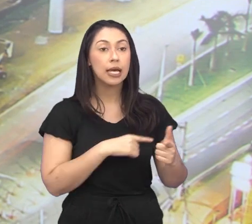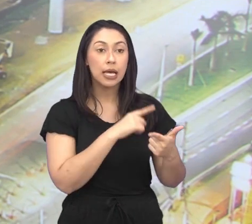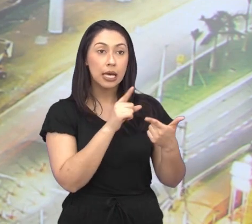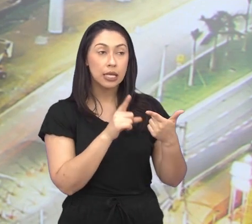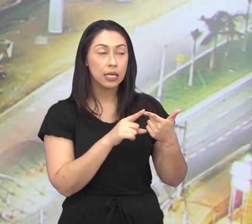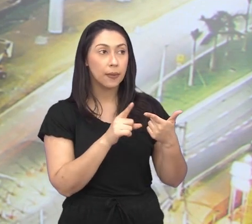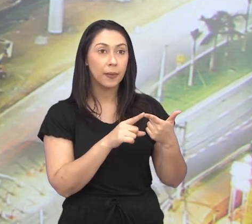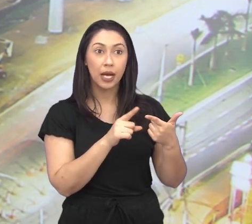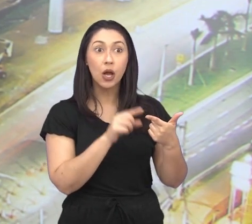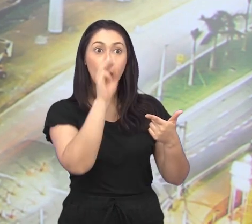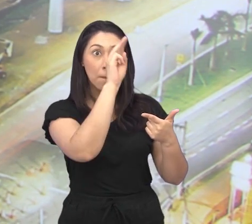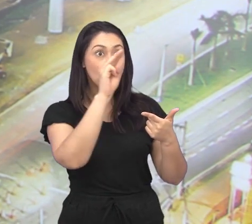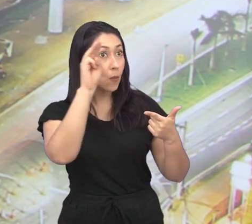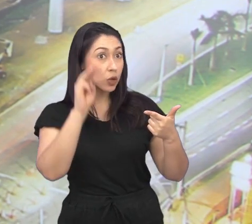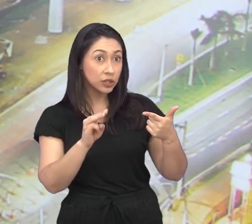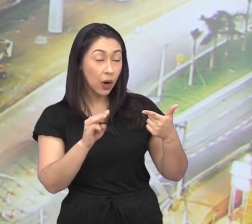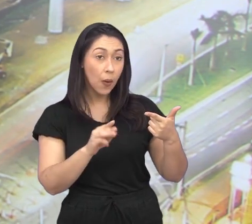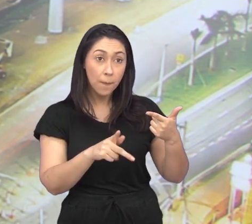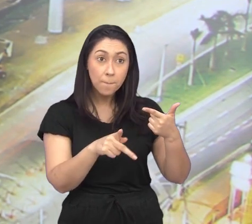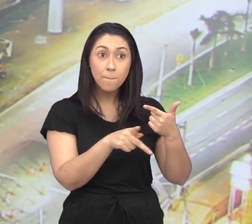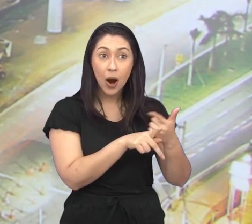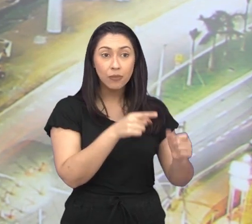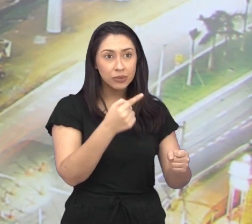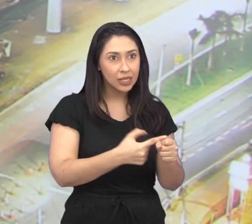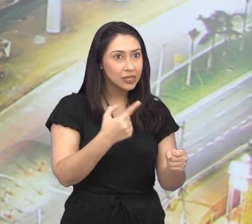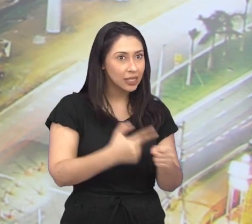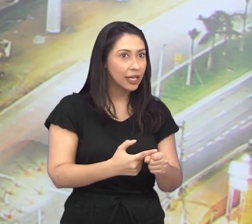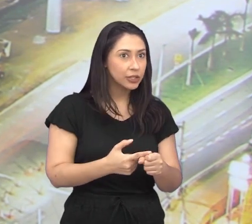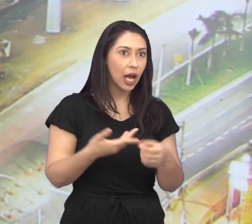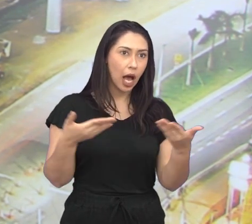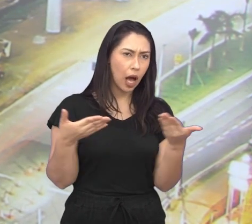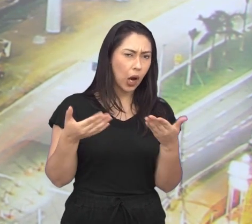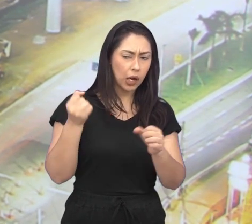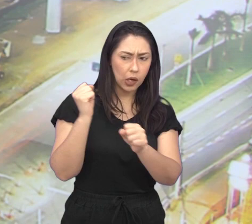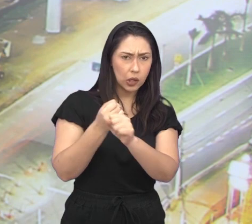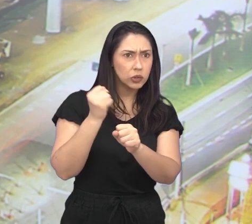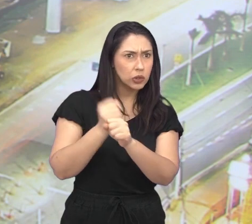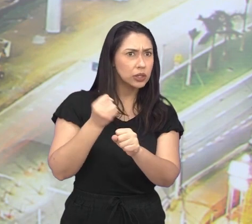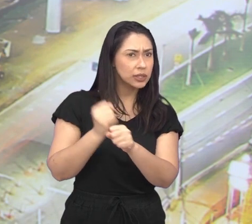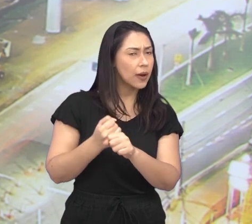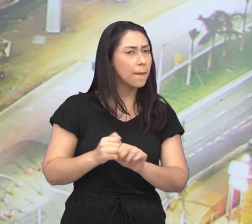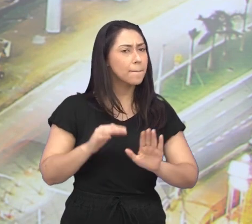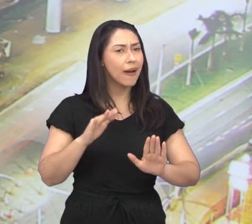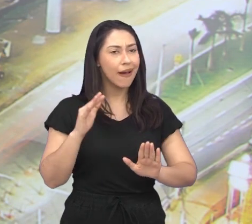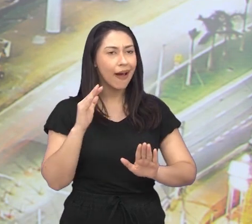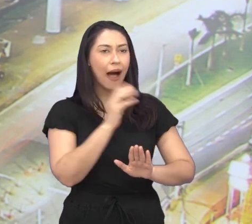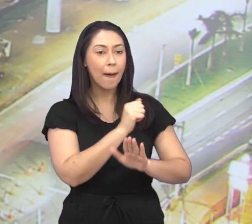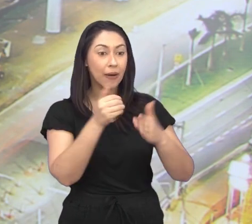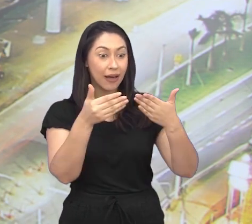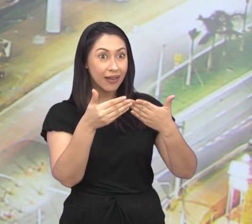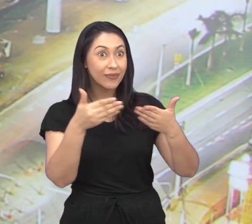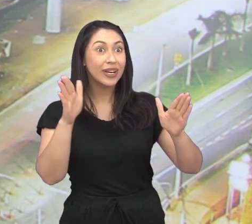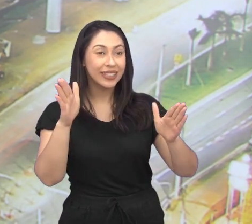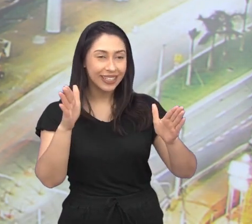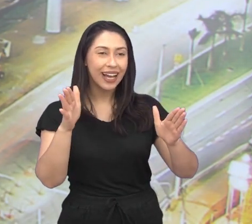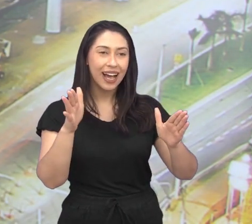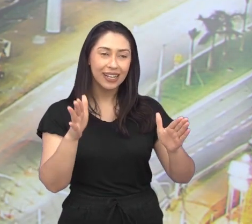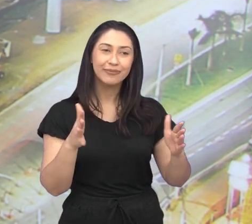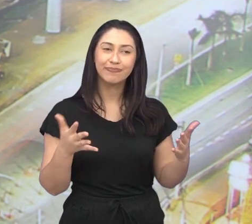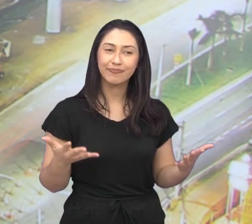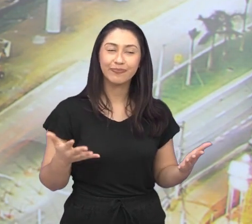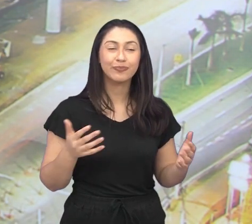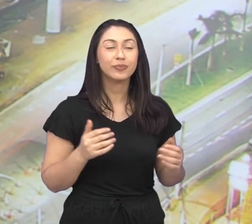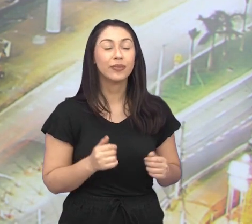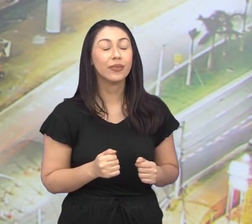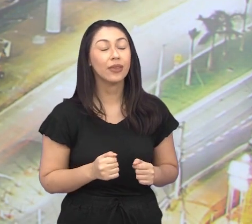religioso. Você tem o próprio Museu Municipal, que em breve irá reinaugurar aí, né? Está em reforma.